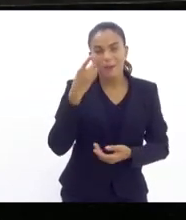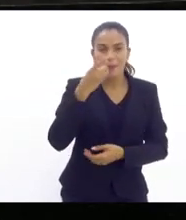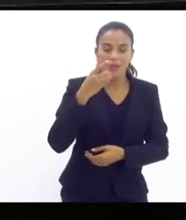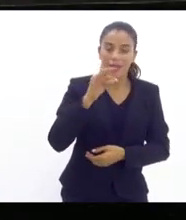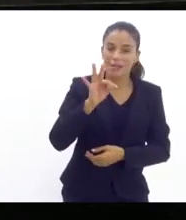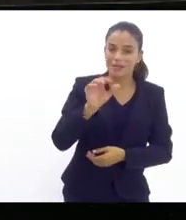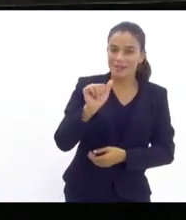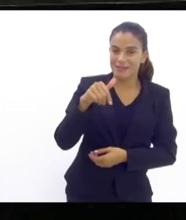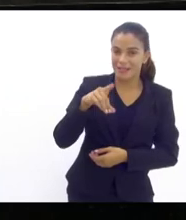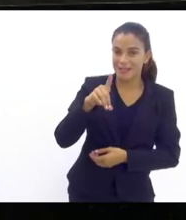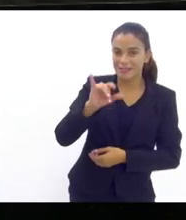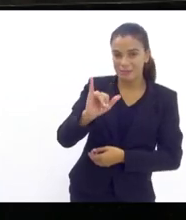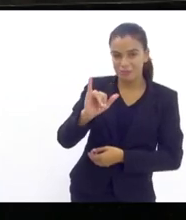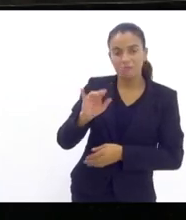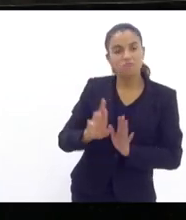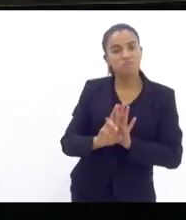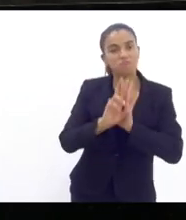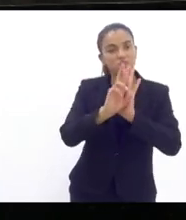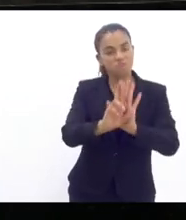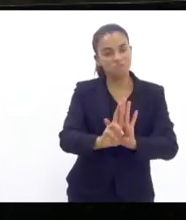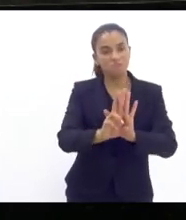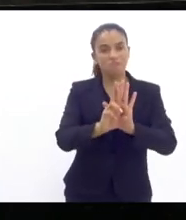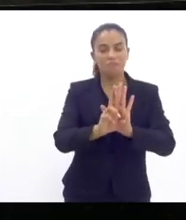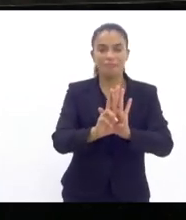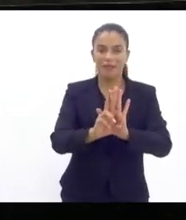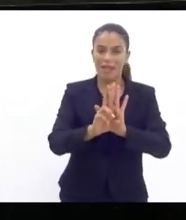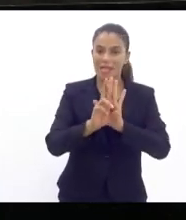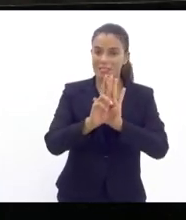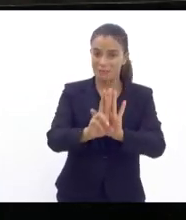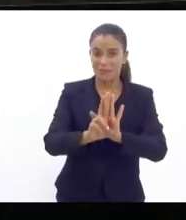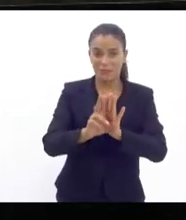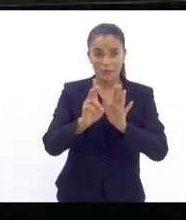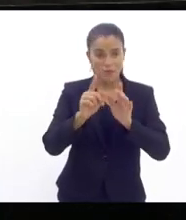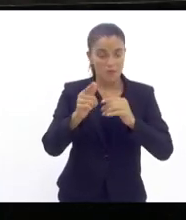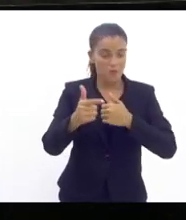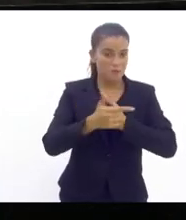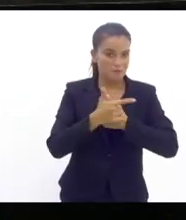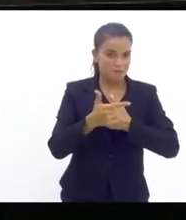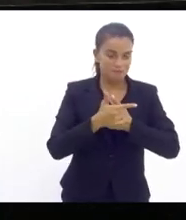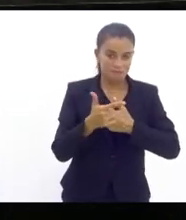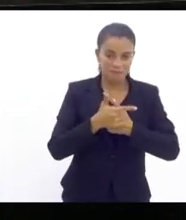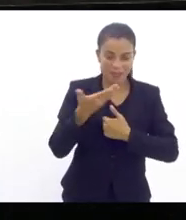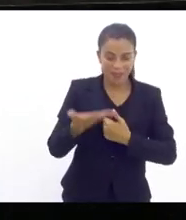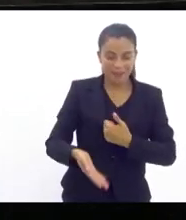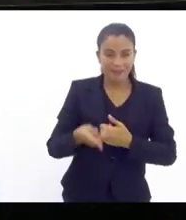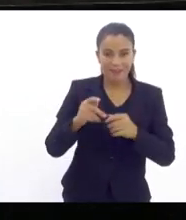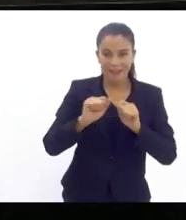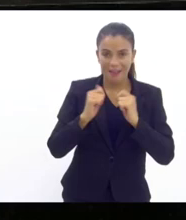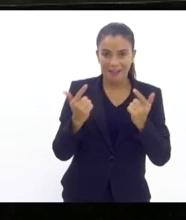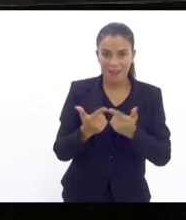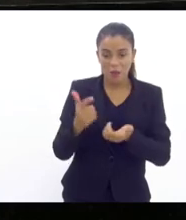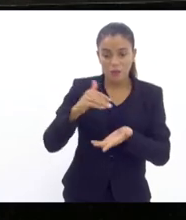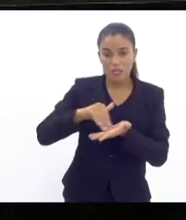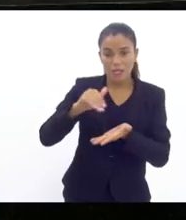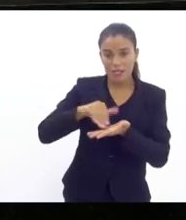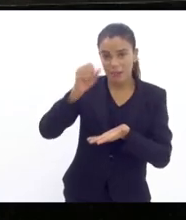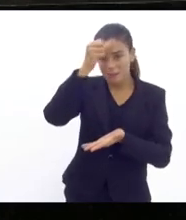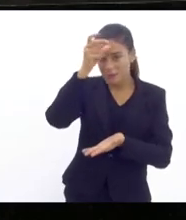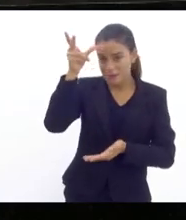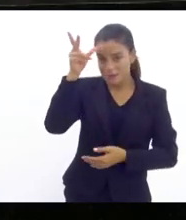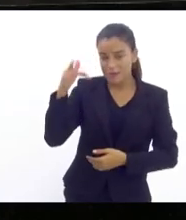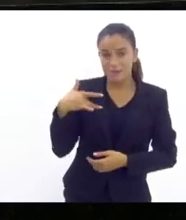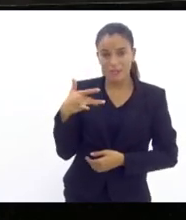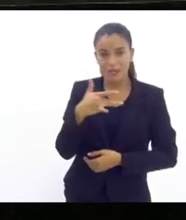estava em nome da importante função que exerce nessa casa o secretário municipal de saúde